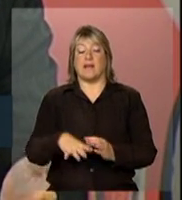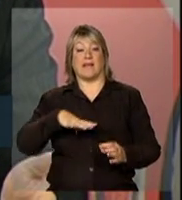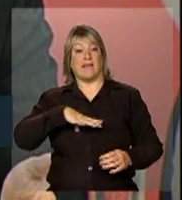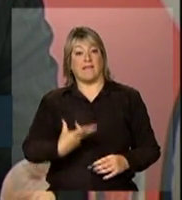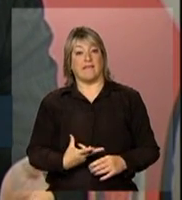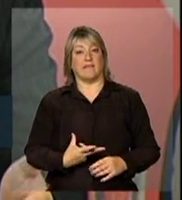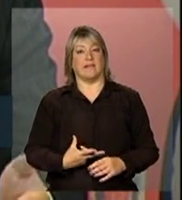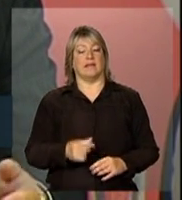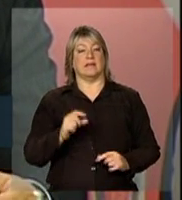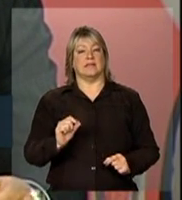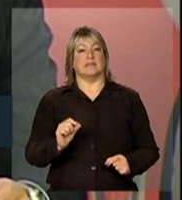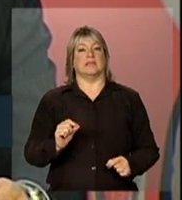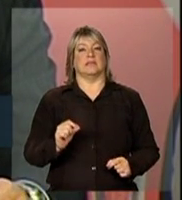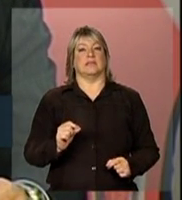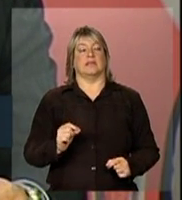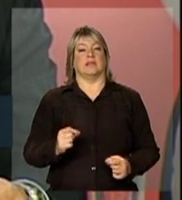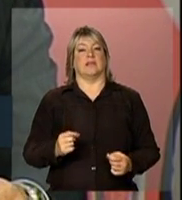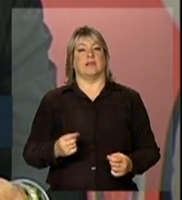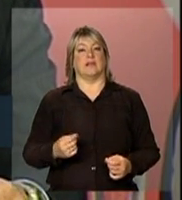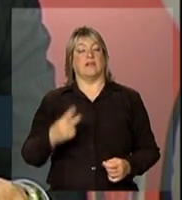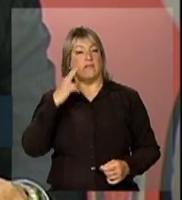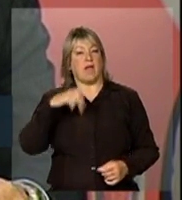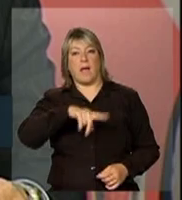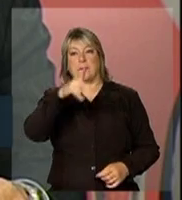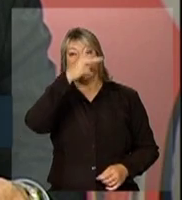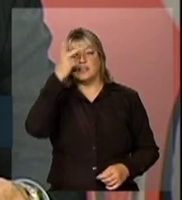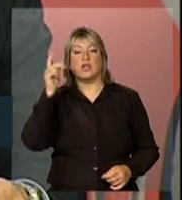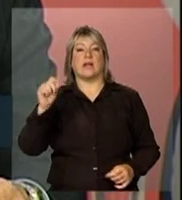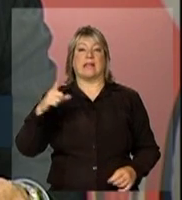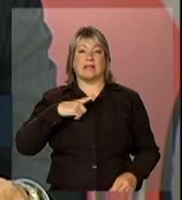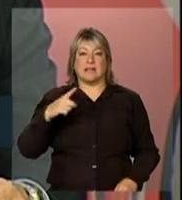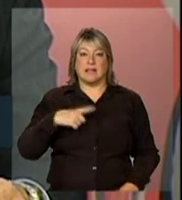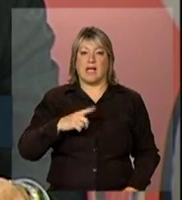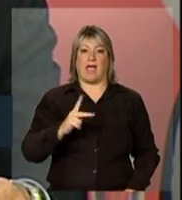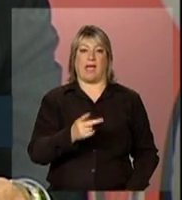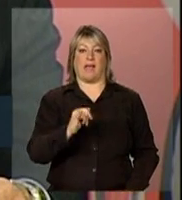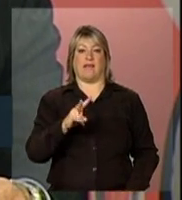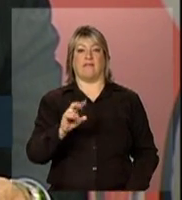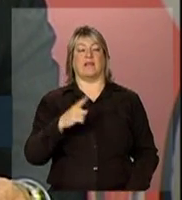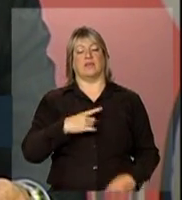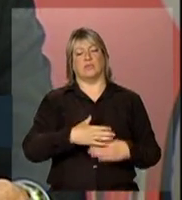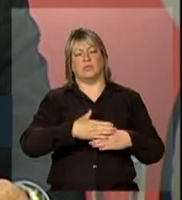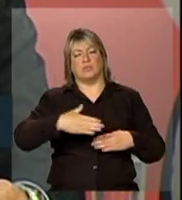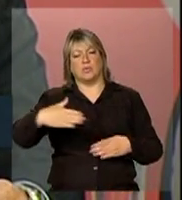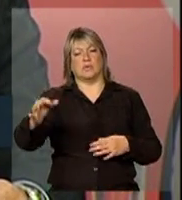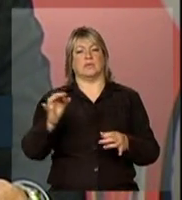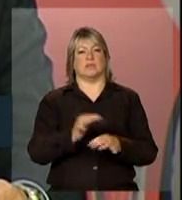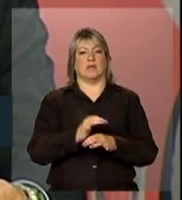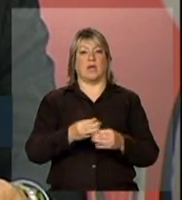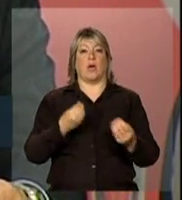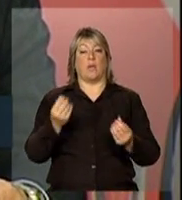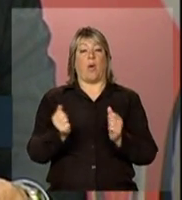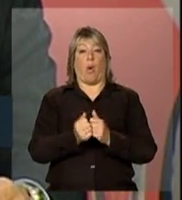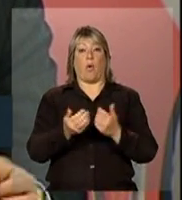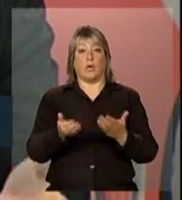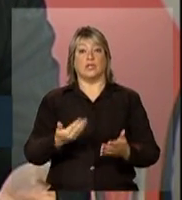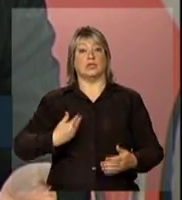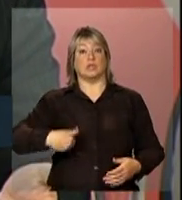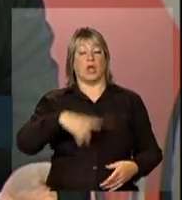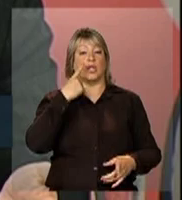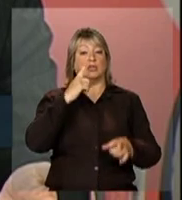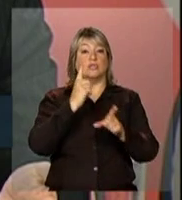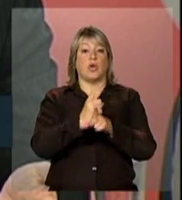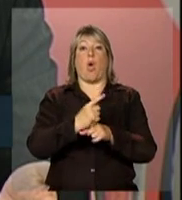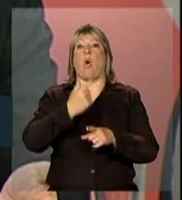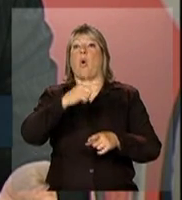pessoas que vivem com HIV se tratando por um período bastante prolongado e, com isso, nós vamos descobrindo outras